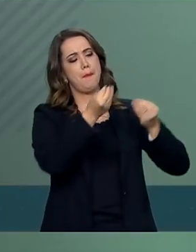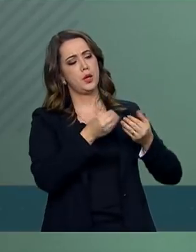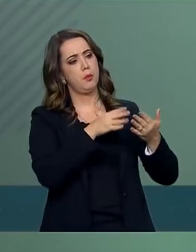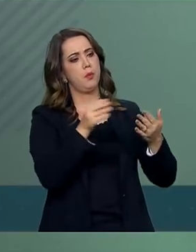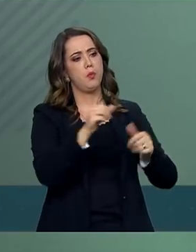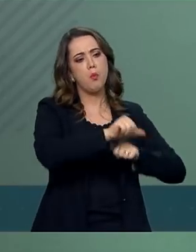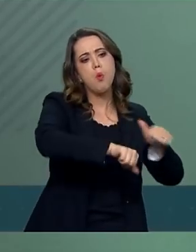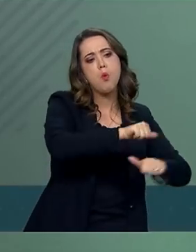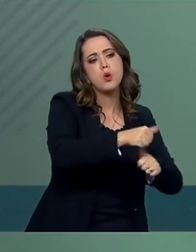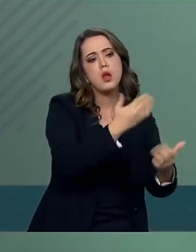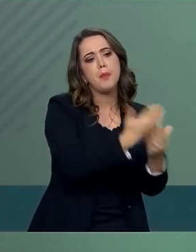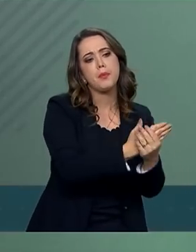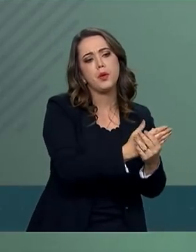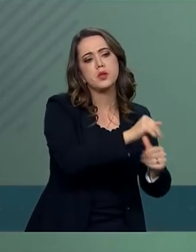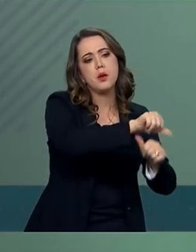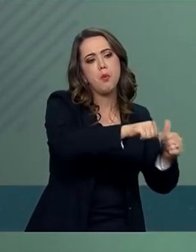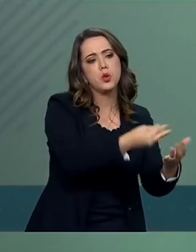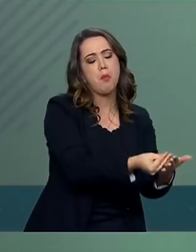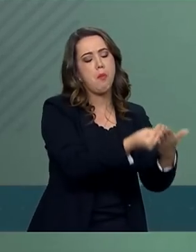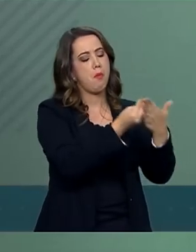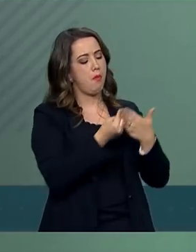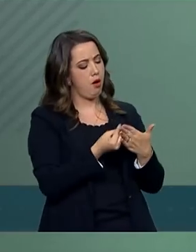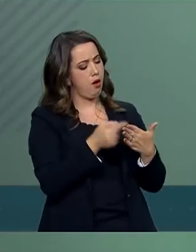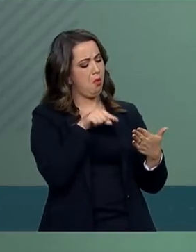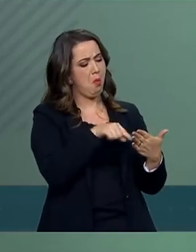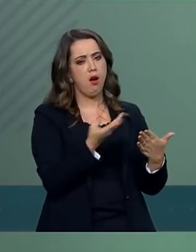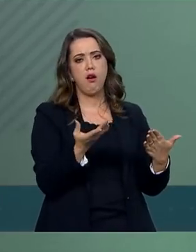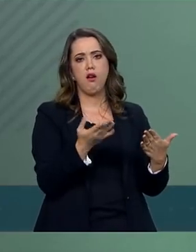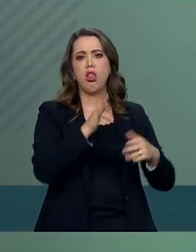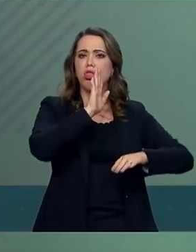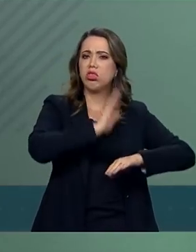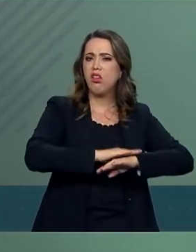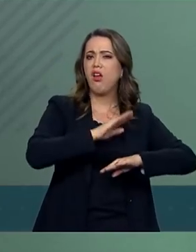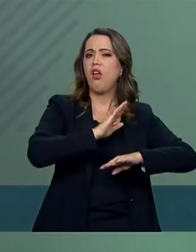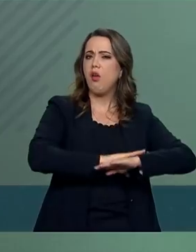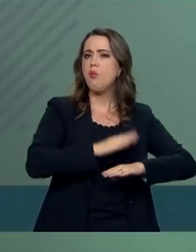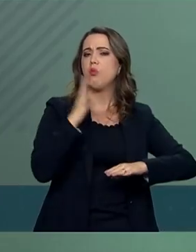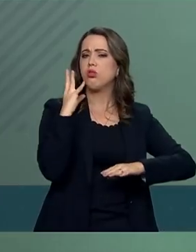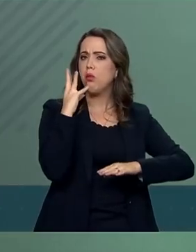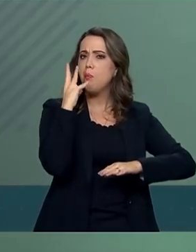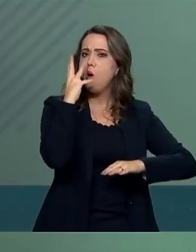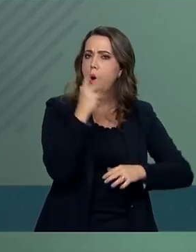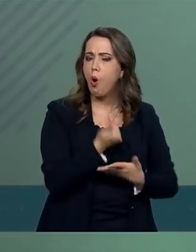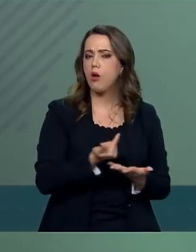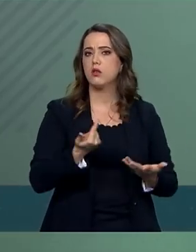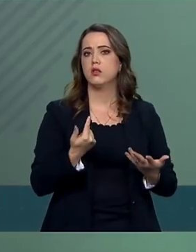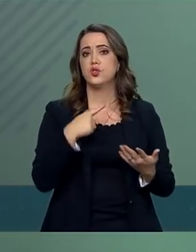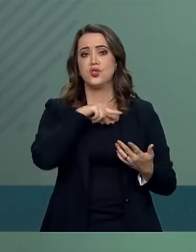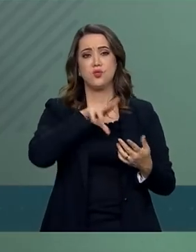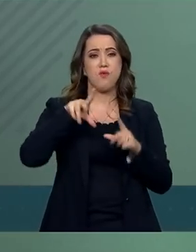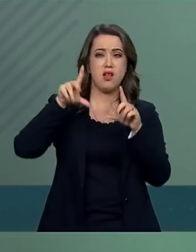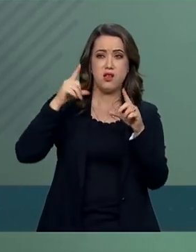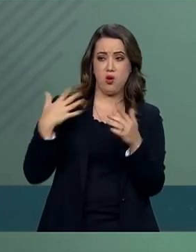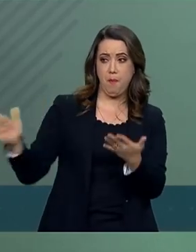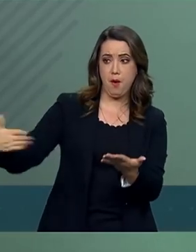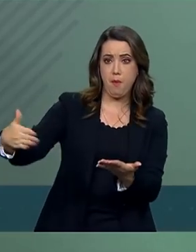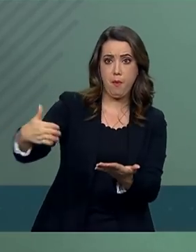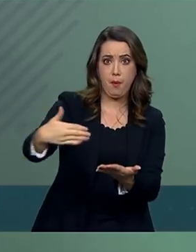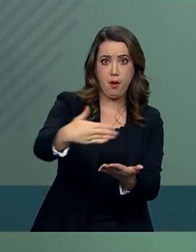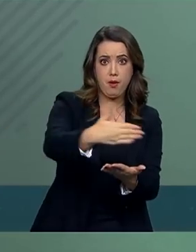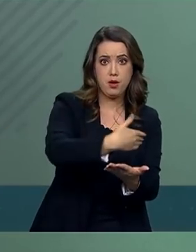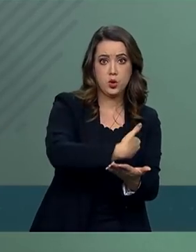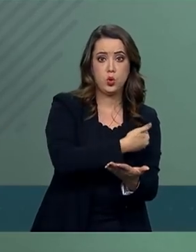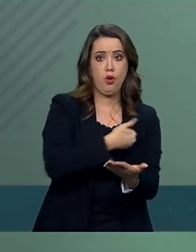Há necessidade que tenhamos um time para isso. Nós estamos vendo o decréscimo de arrecadação do governo federal